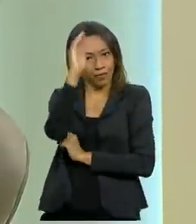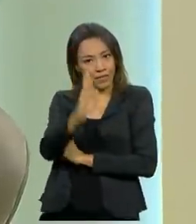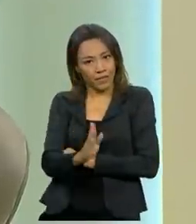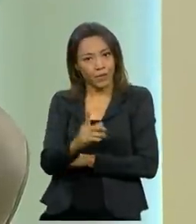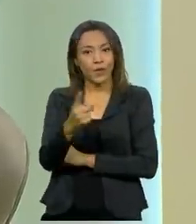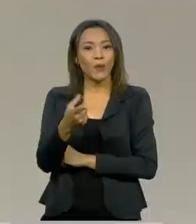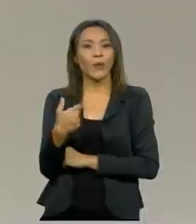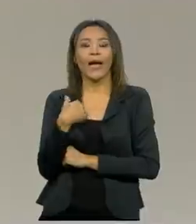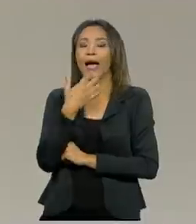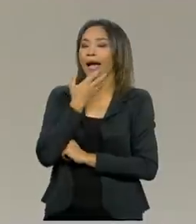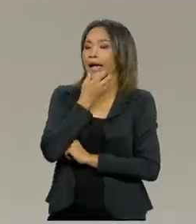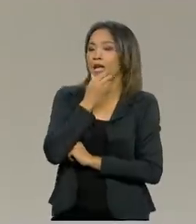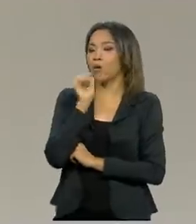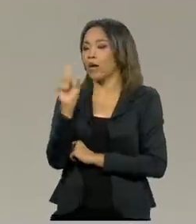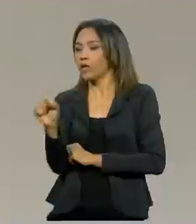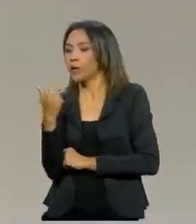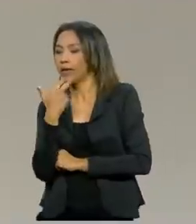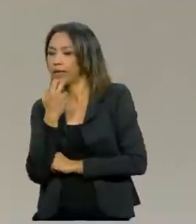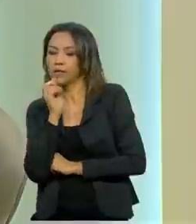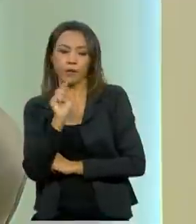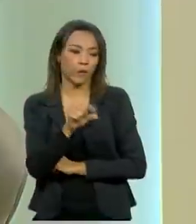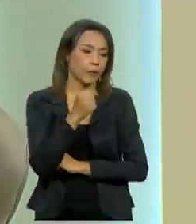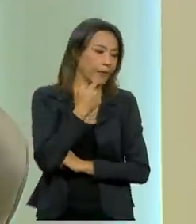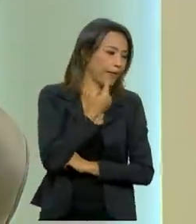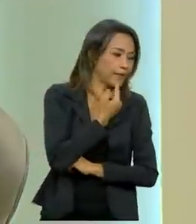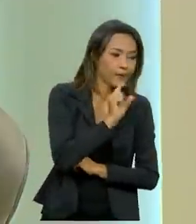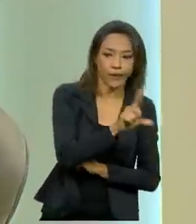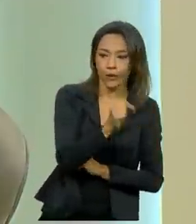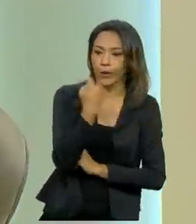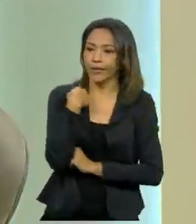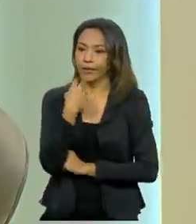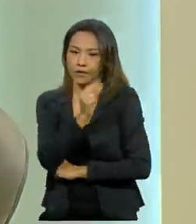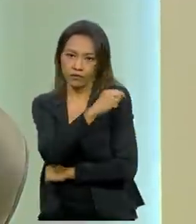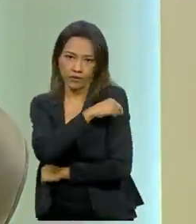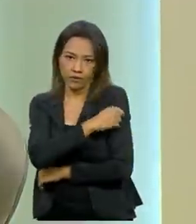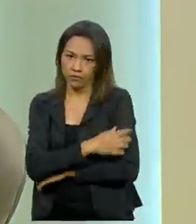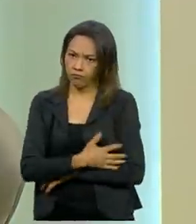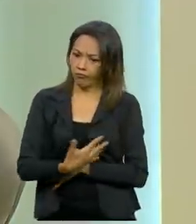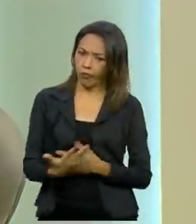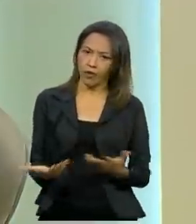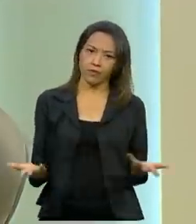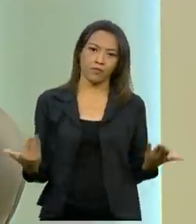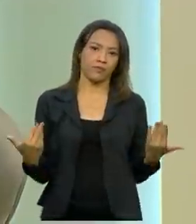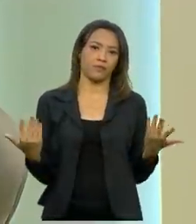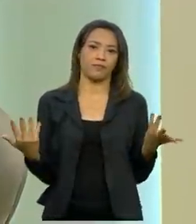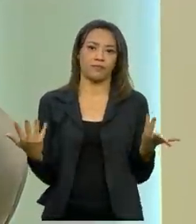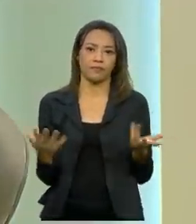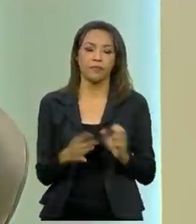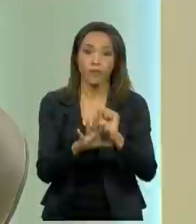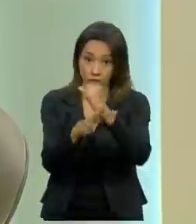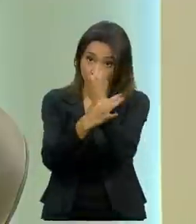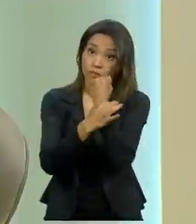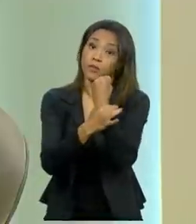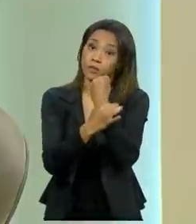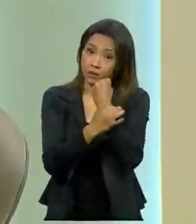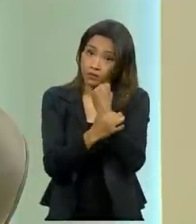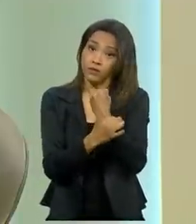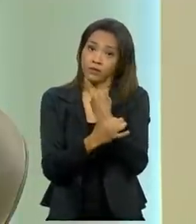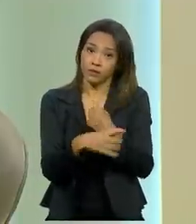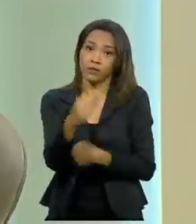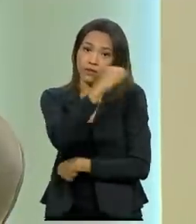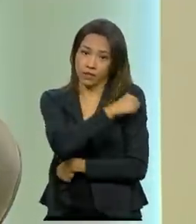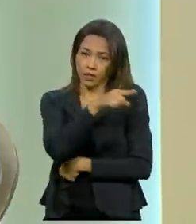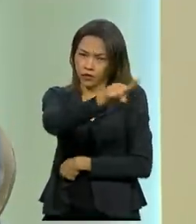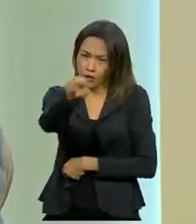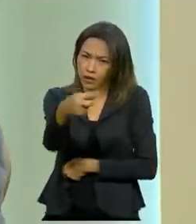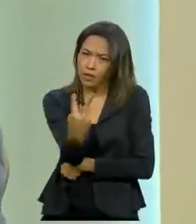self-service de vacina, eu quero tomar essa, eu quero tomar aquela outra, não é? A segurança e vocês que